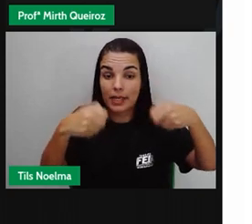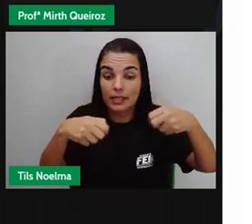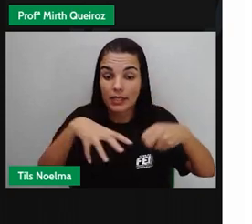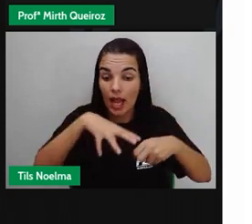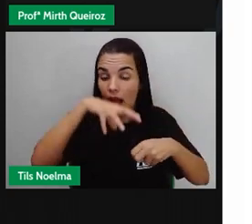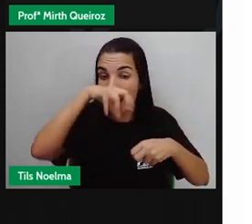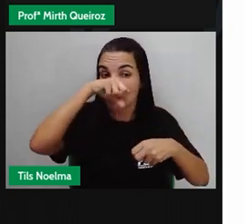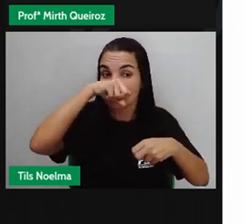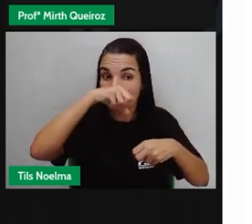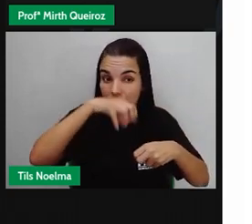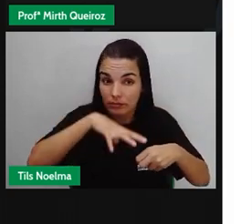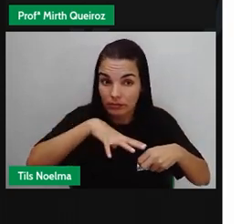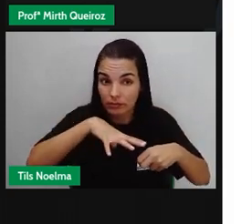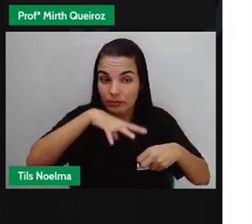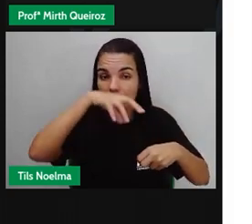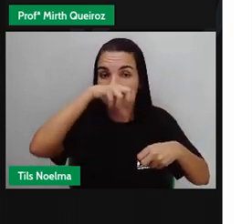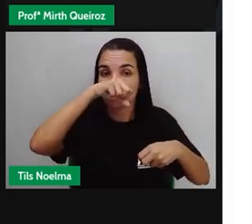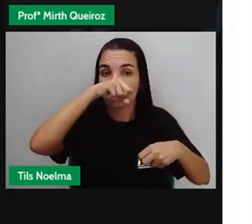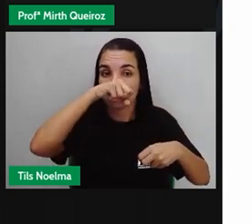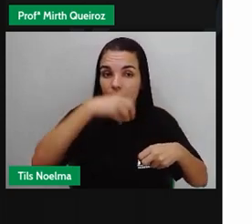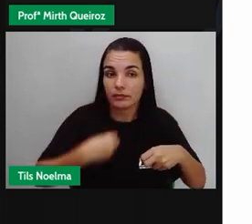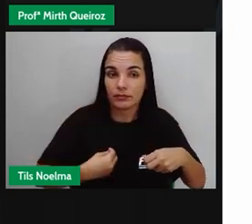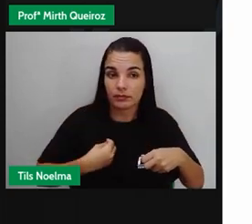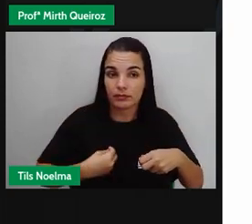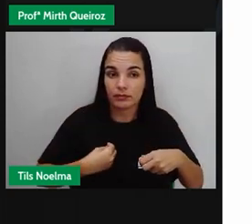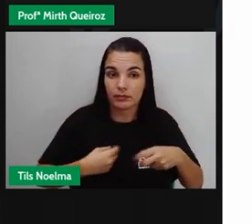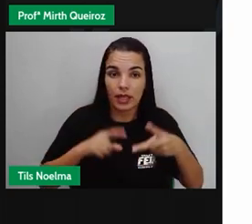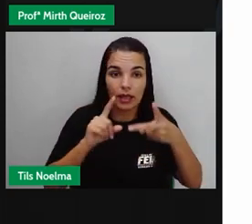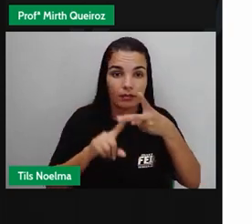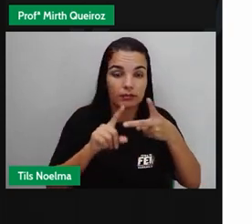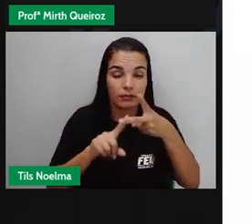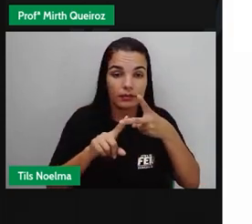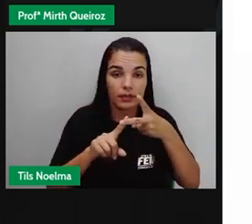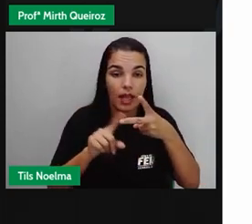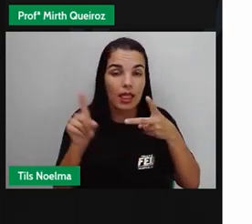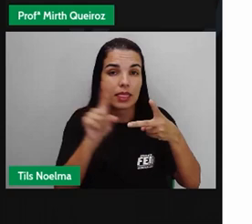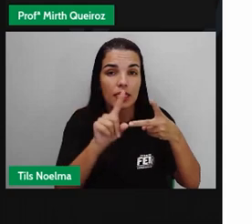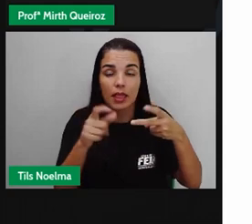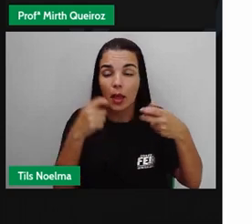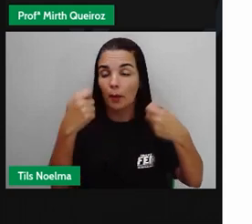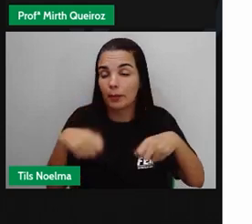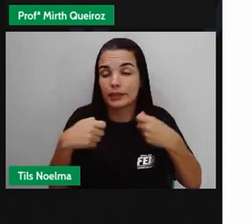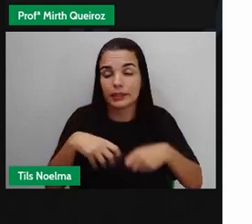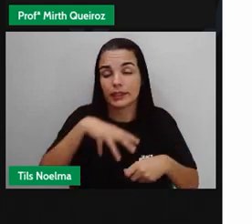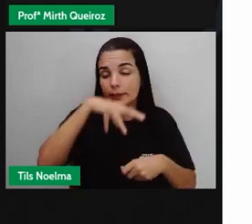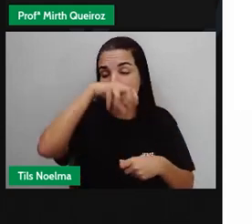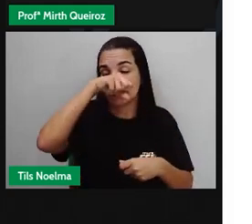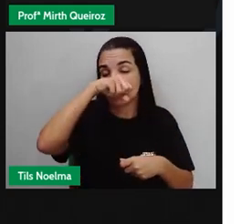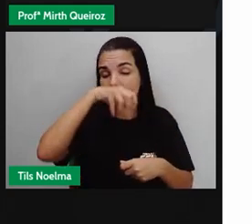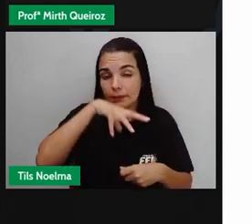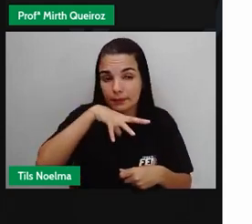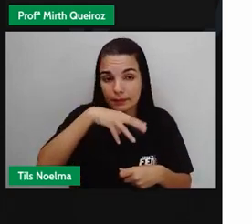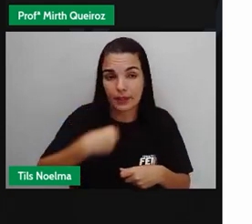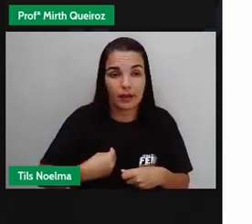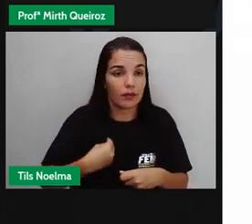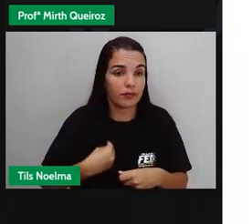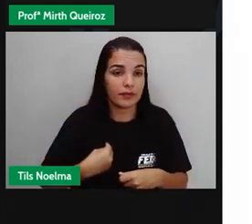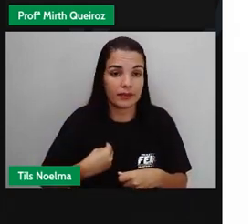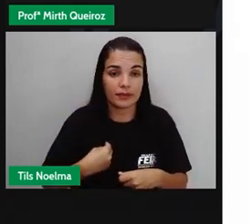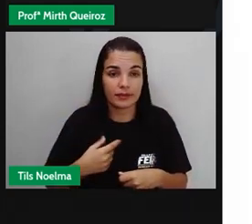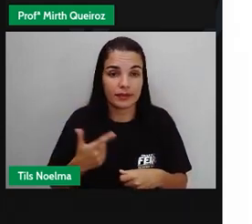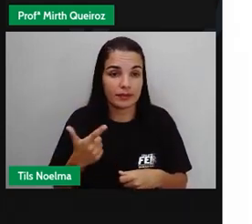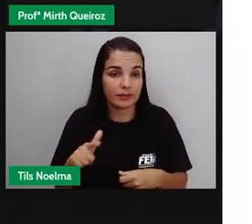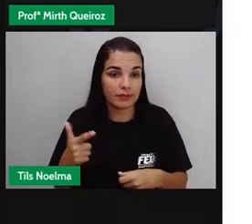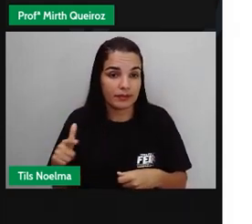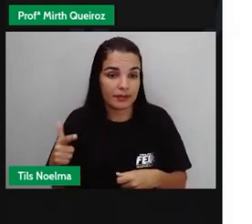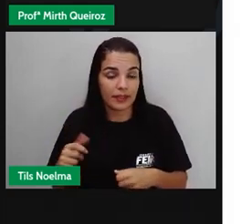do oxigênio para sobreviver. As anaeróbias não precisam do oxigênio para sobreviver. Elas também